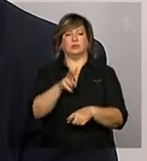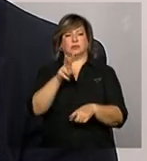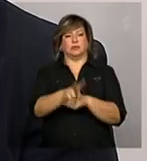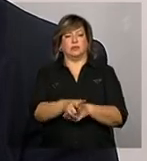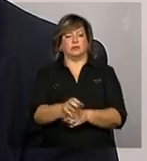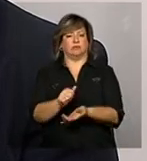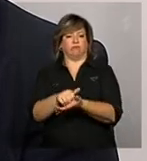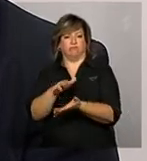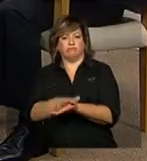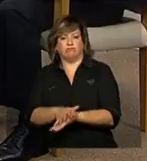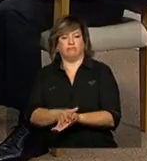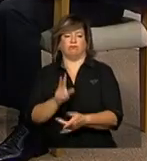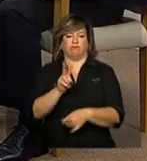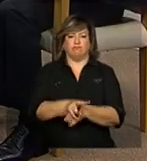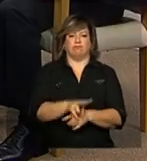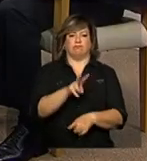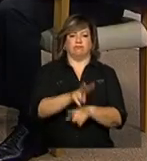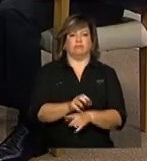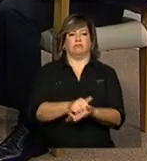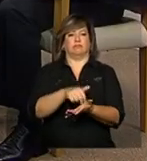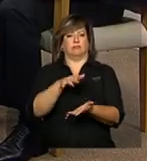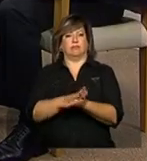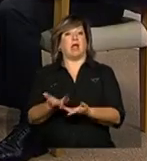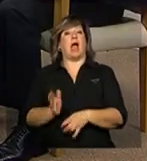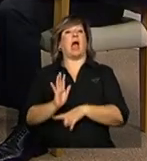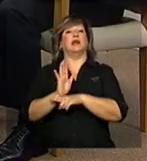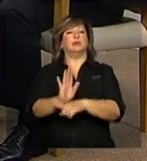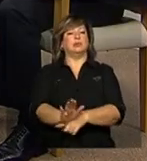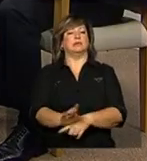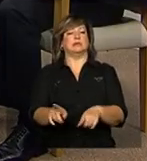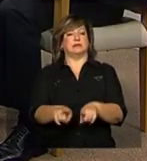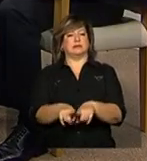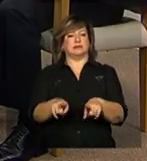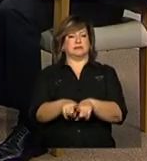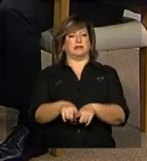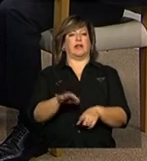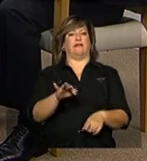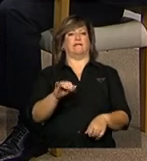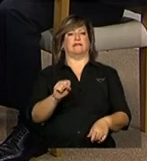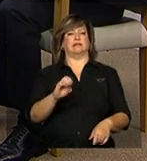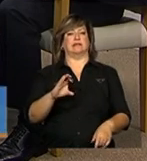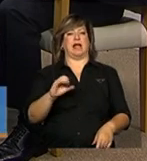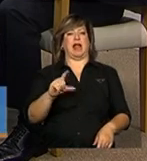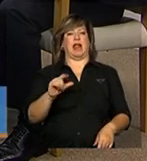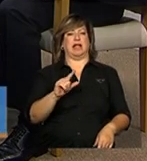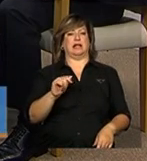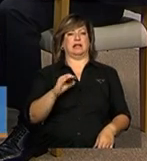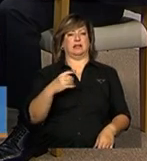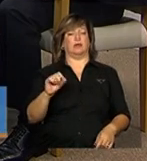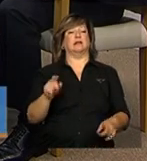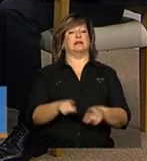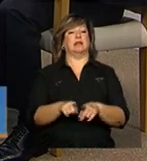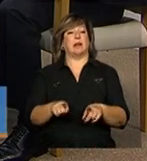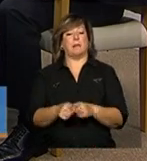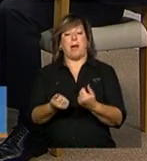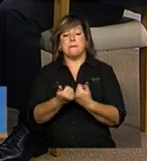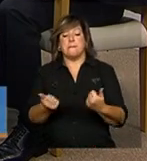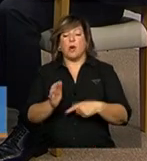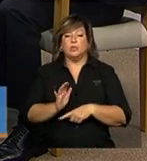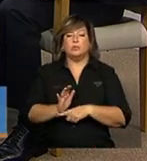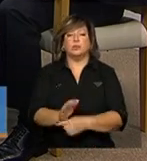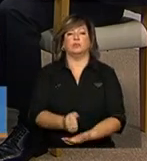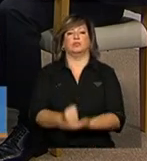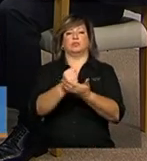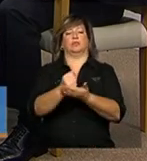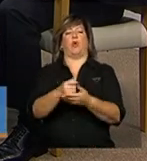papel de apoio também à gestão. É um papel de fiscalização, de acompanhamento, mas também um papel de apoio. Também de